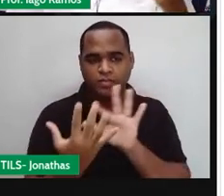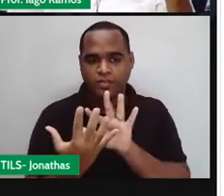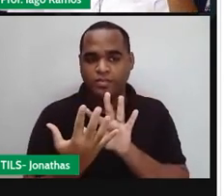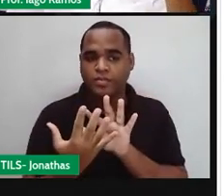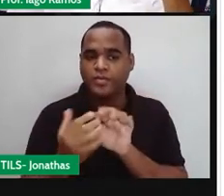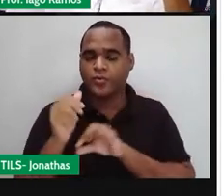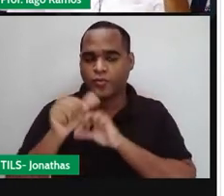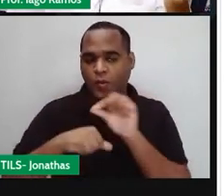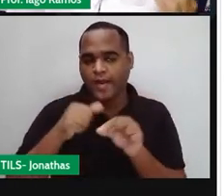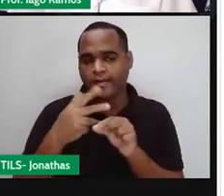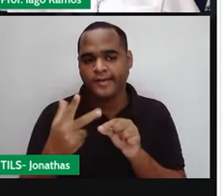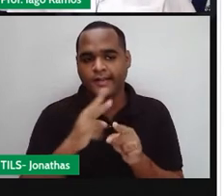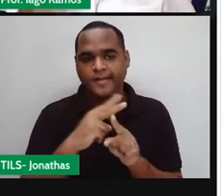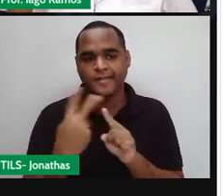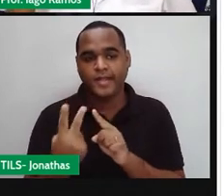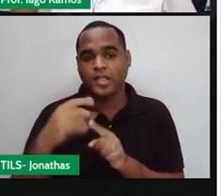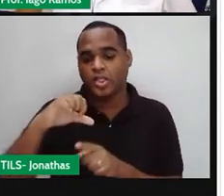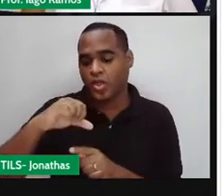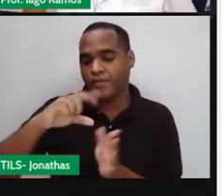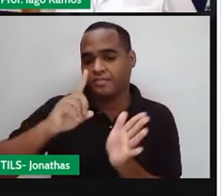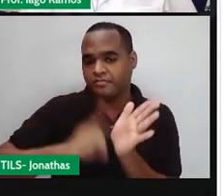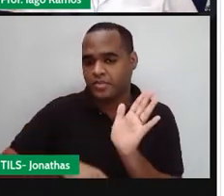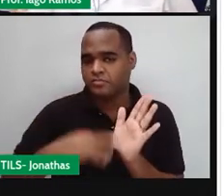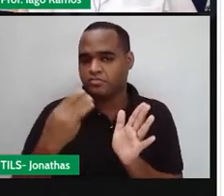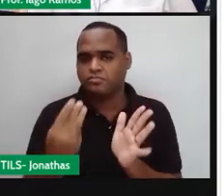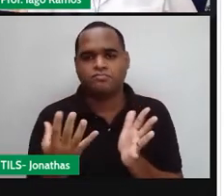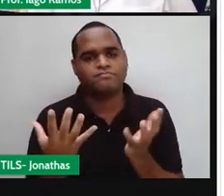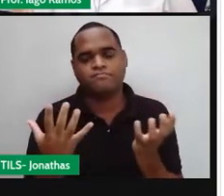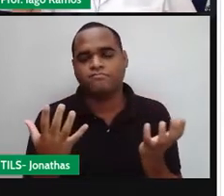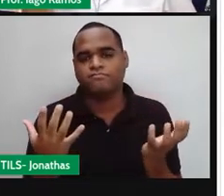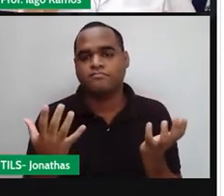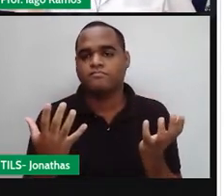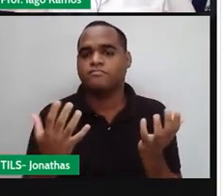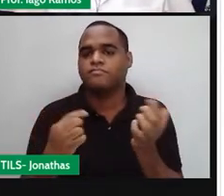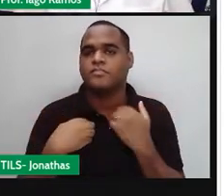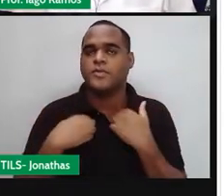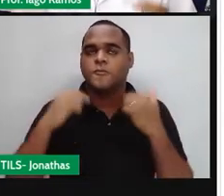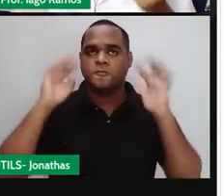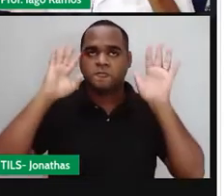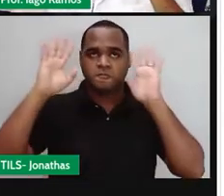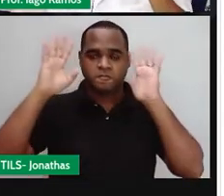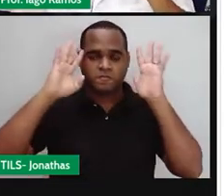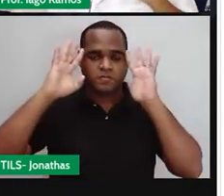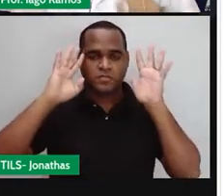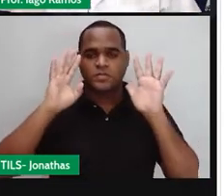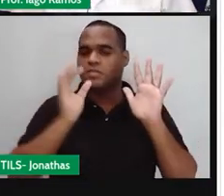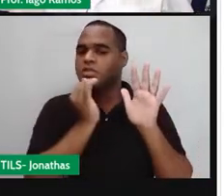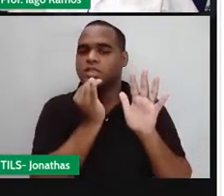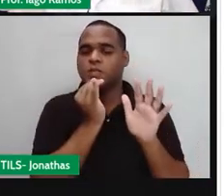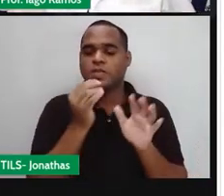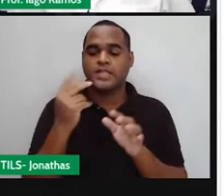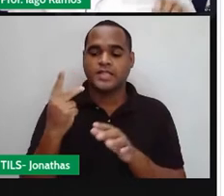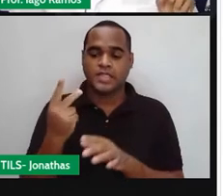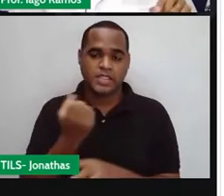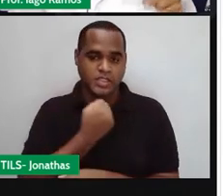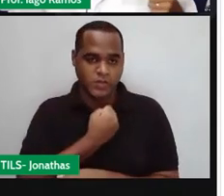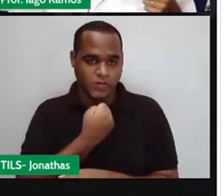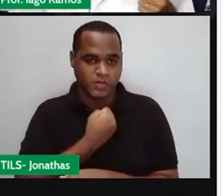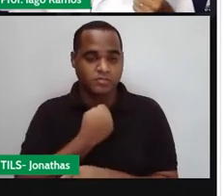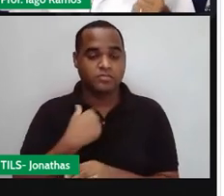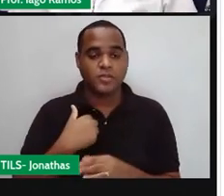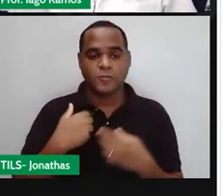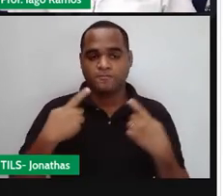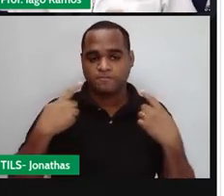Se eu quero pegar nove e dividir por menos três, eu vou pensar assim, ó. Qual é o número que eu